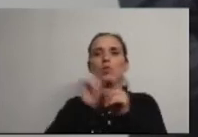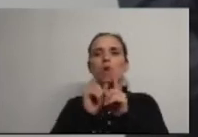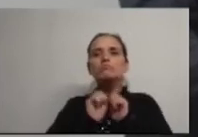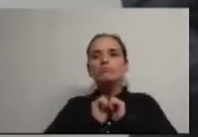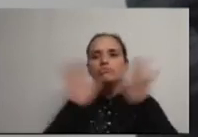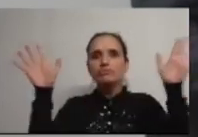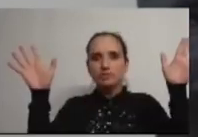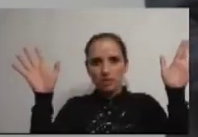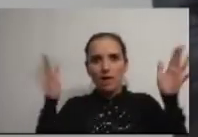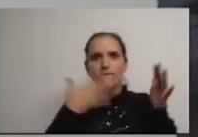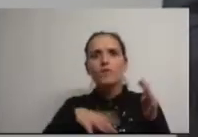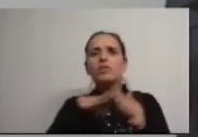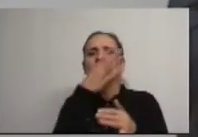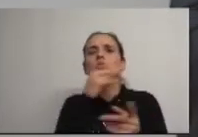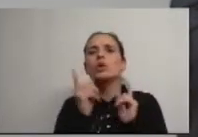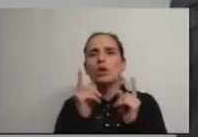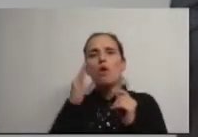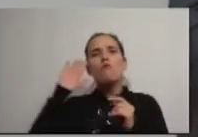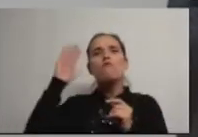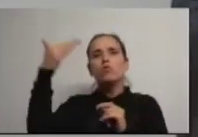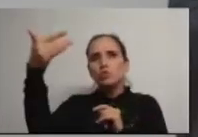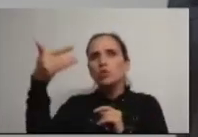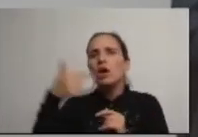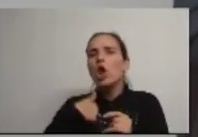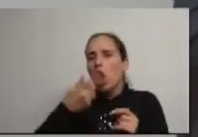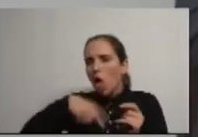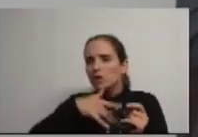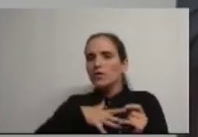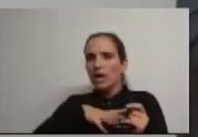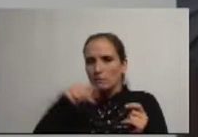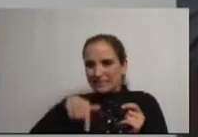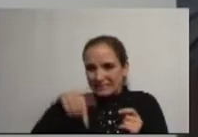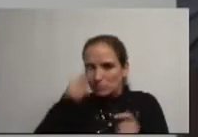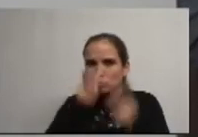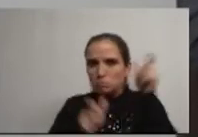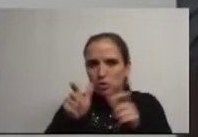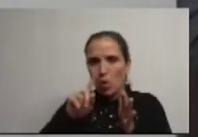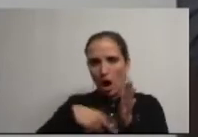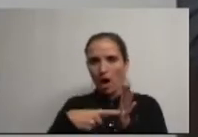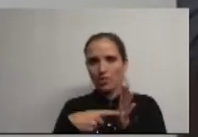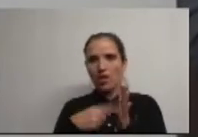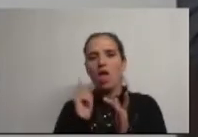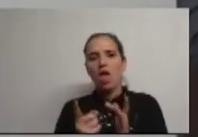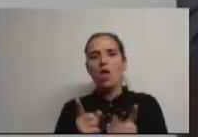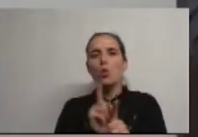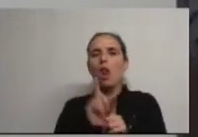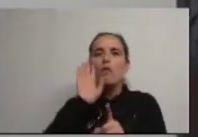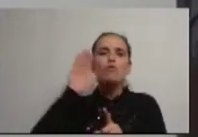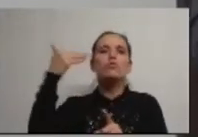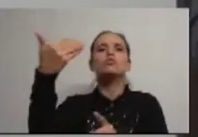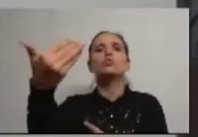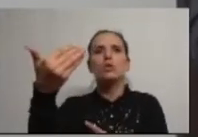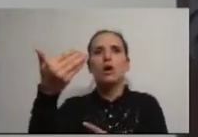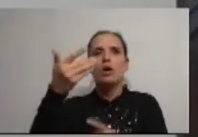queremos dizer que o futuro que queremos para os nossos concidadãos é um futuro em que